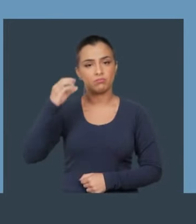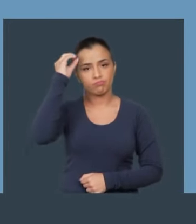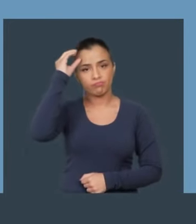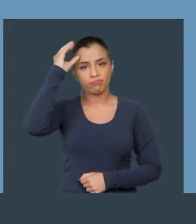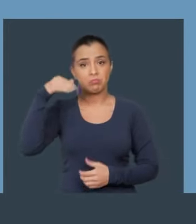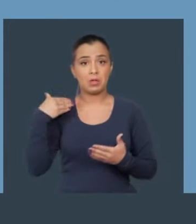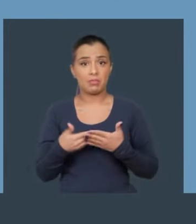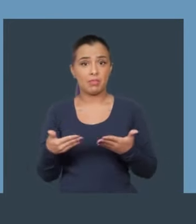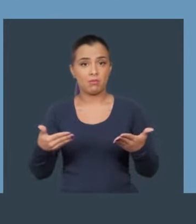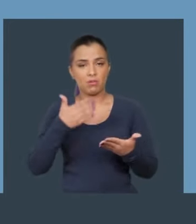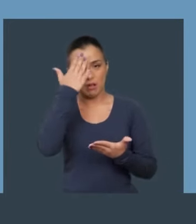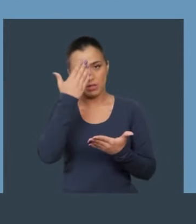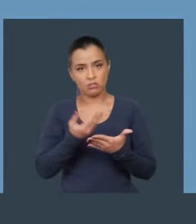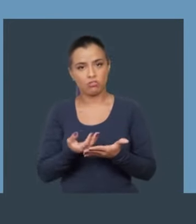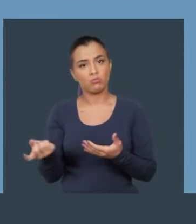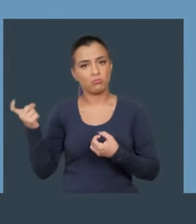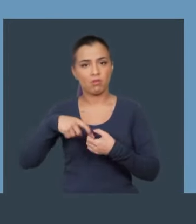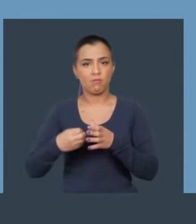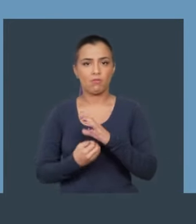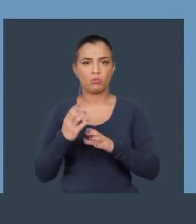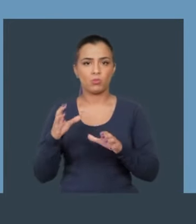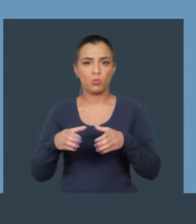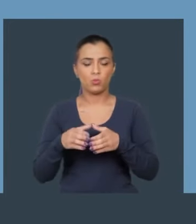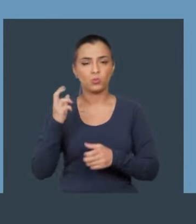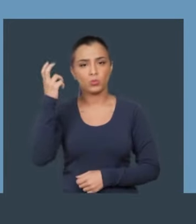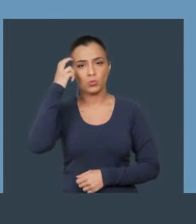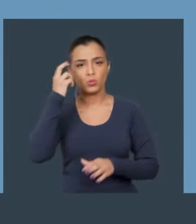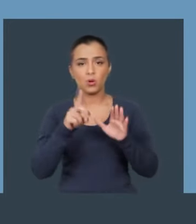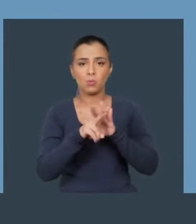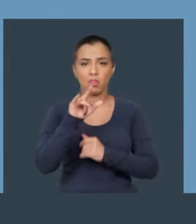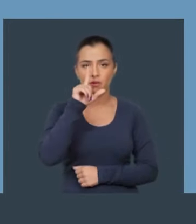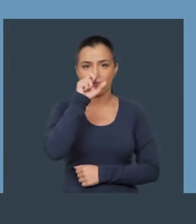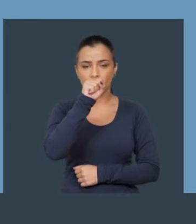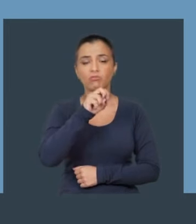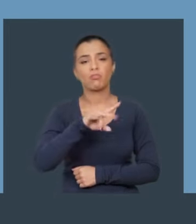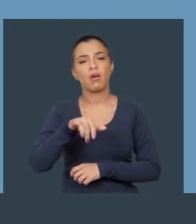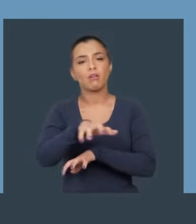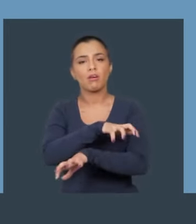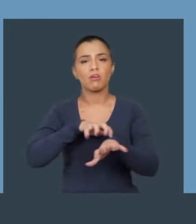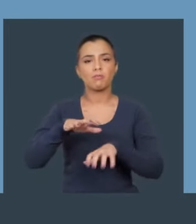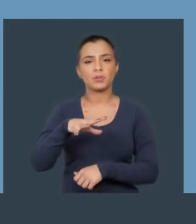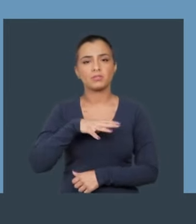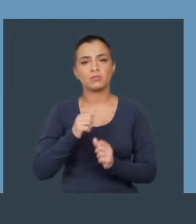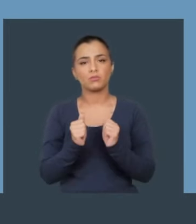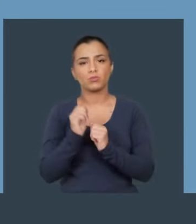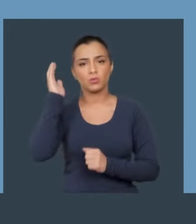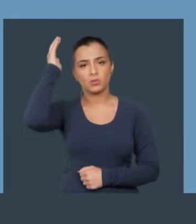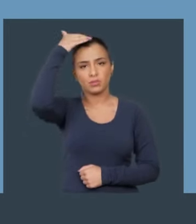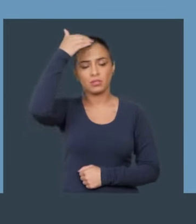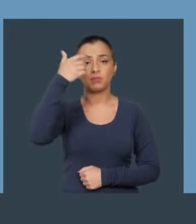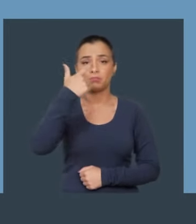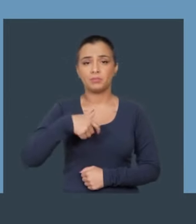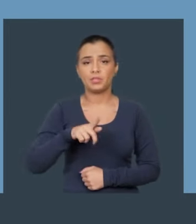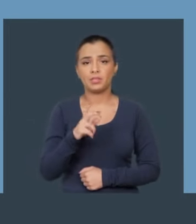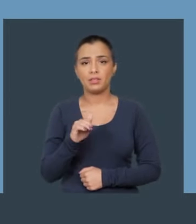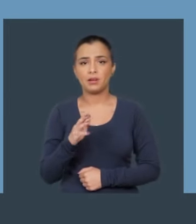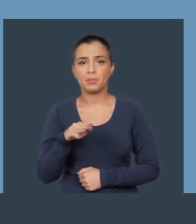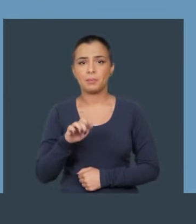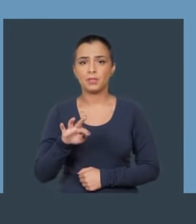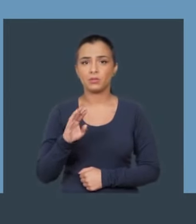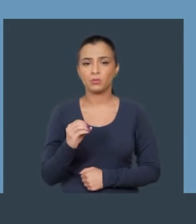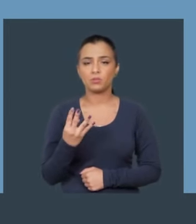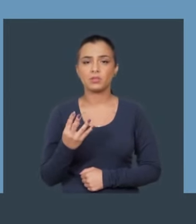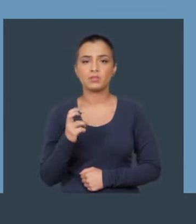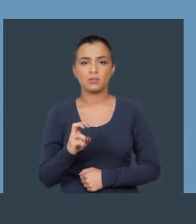conhecimento me trouxeram até aqui. Acredito na retomada do setor cultural com uma legislação forte. Vamos reformar a cidade com o Da Atena Prefeito.